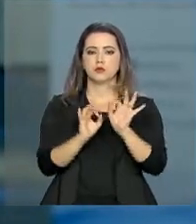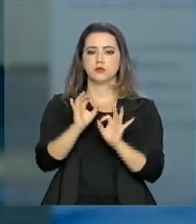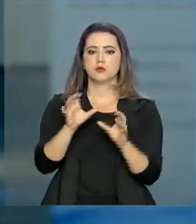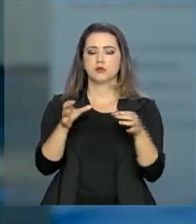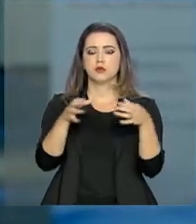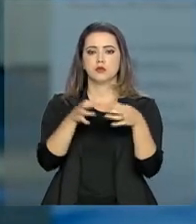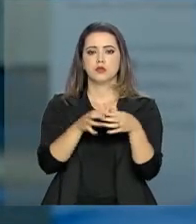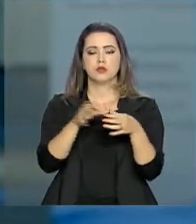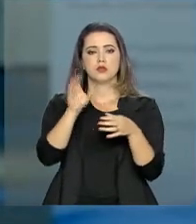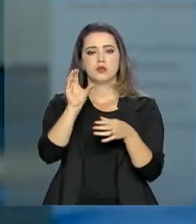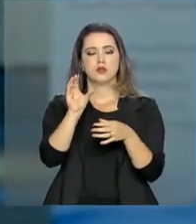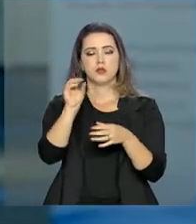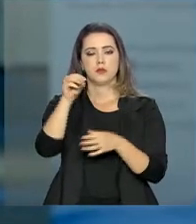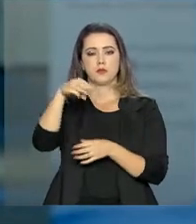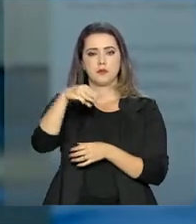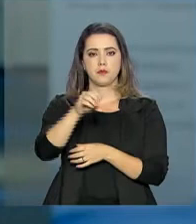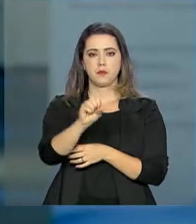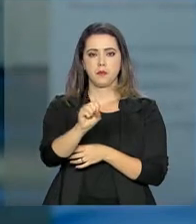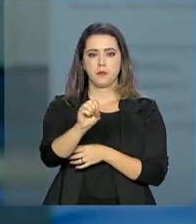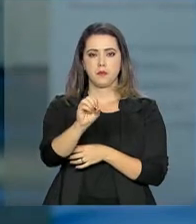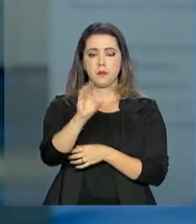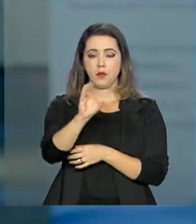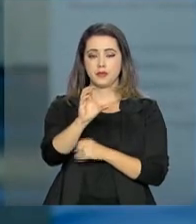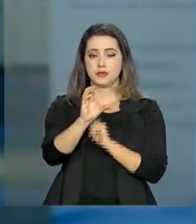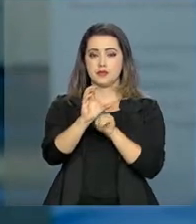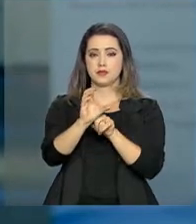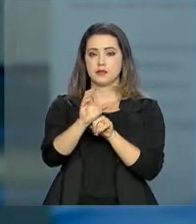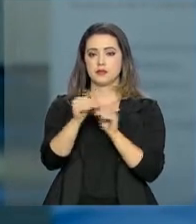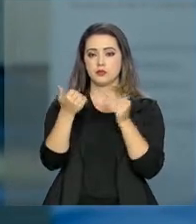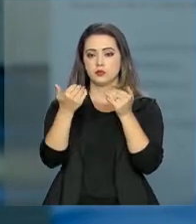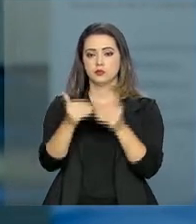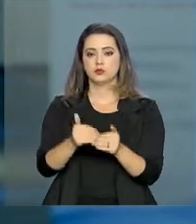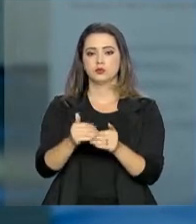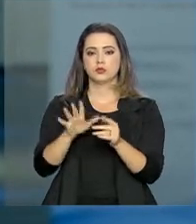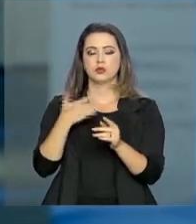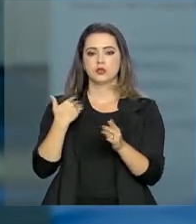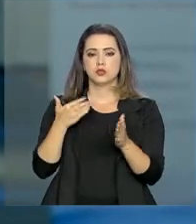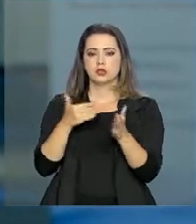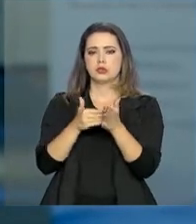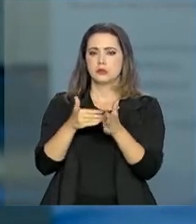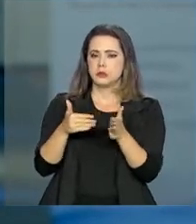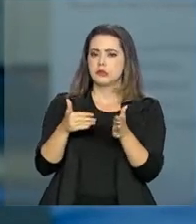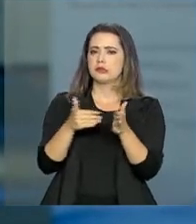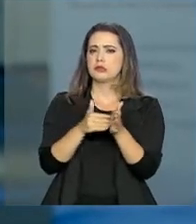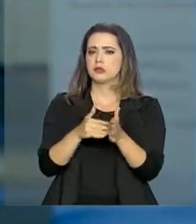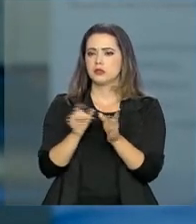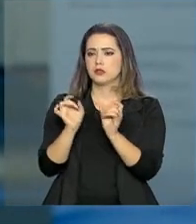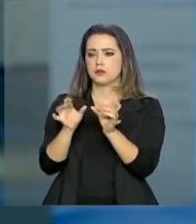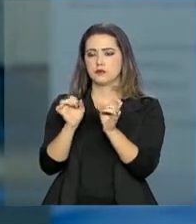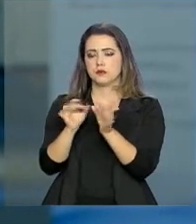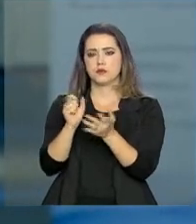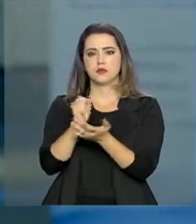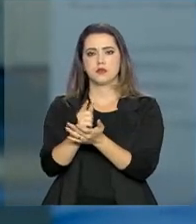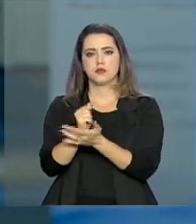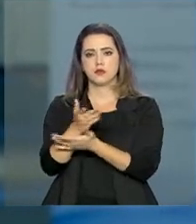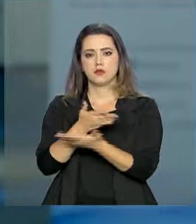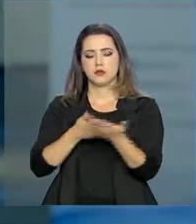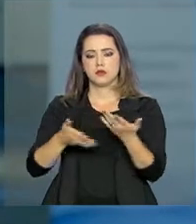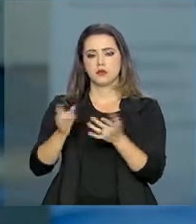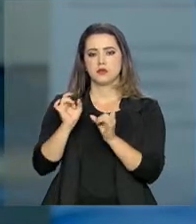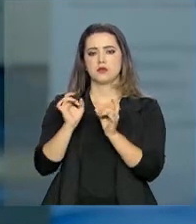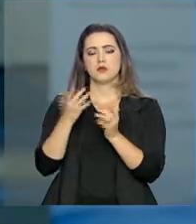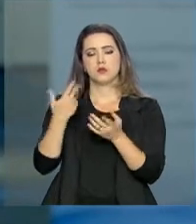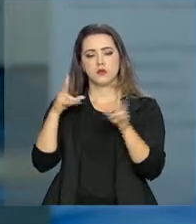do Comércio, a OMC, para fazer frente às tentativas de limitar as relações comerciais. O tema deve ser